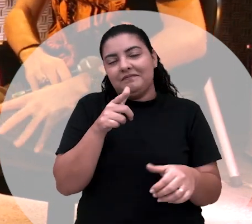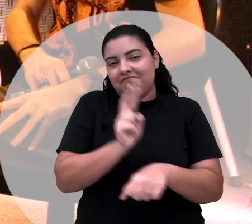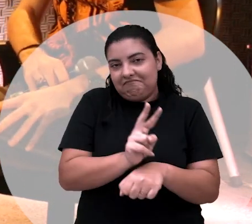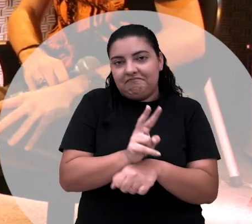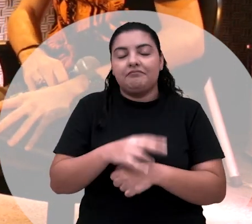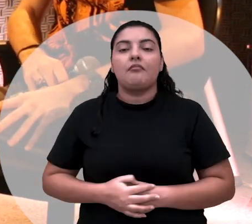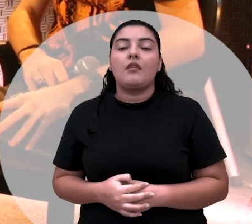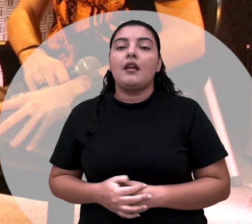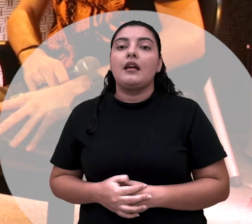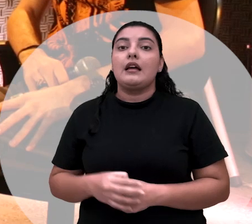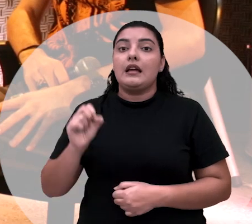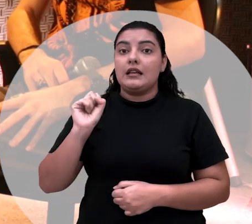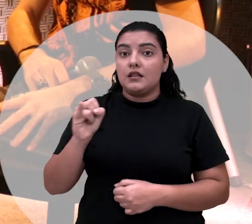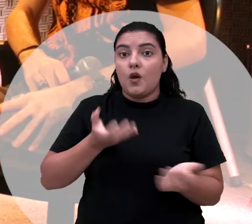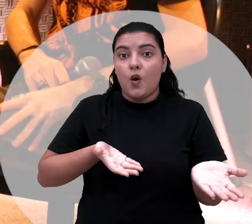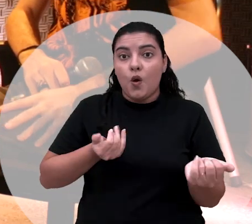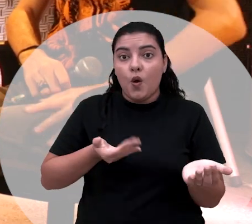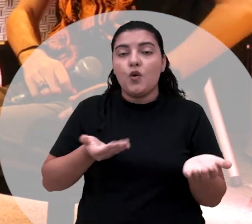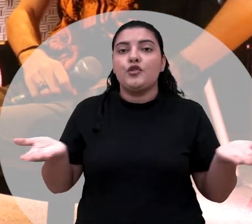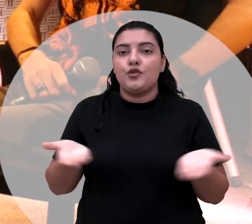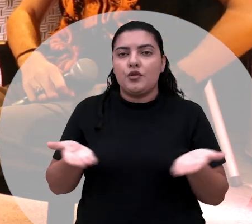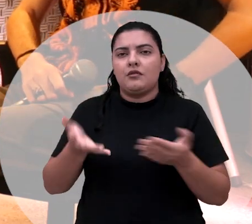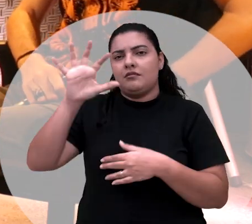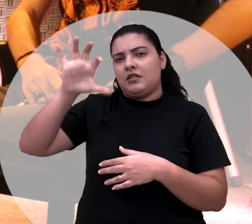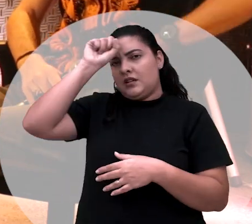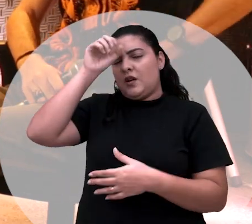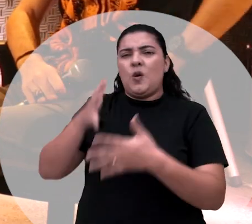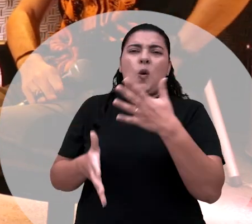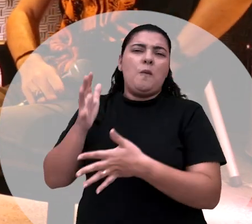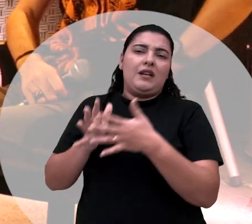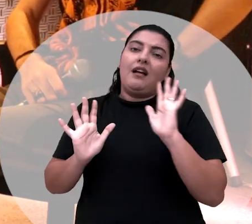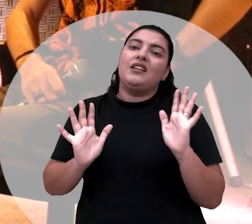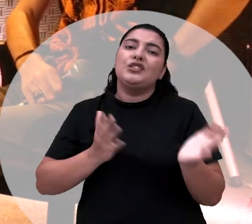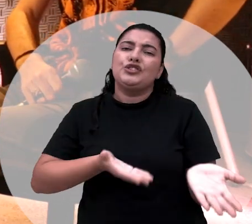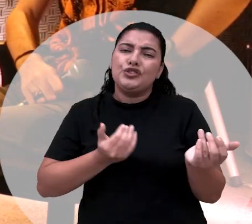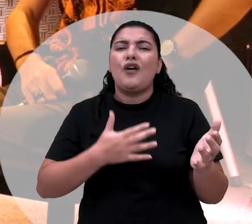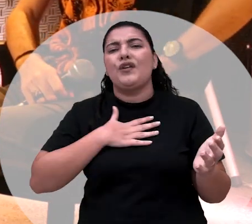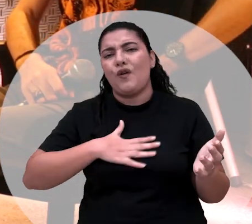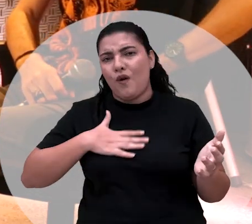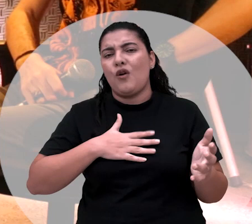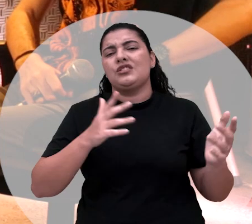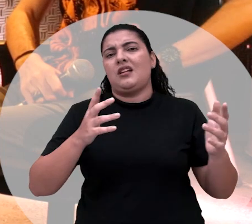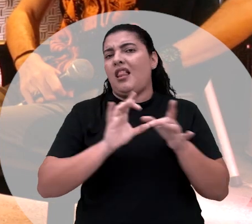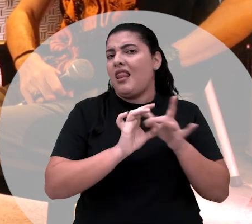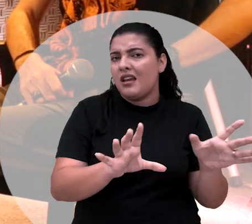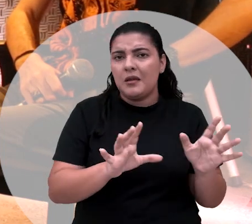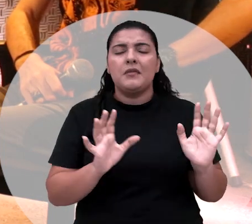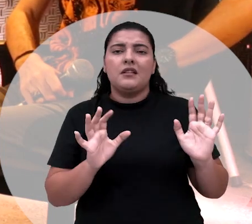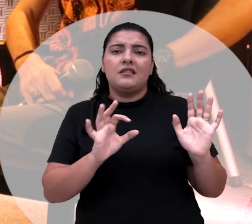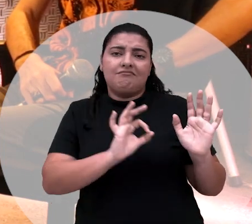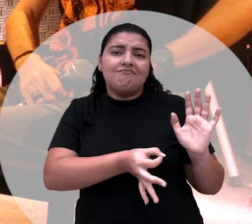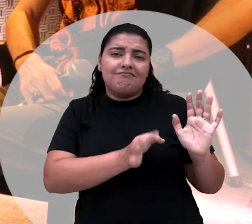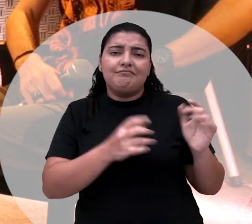Primeiro que eu costumo dizer que quem vai hoje, jovem que vai entrar para a Umbanda, é bem complicado. O jovem gosta da liberdade, gosta de viver. E eu não tiro razão,